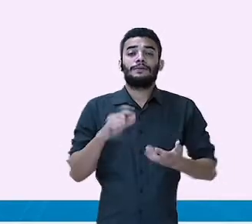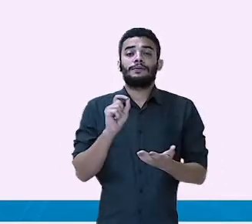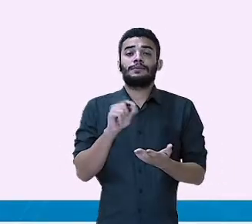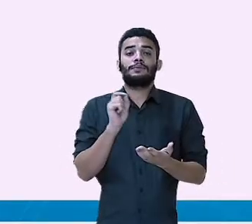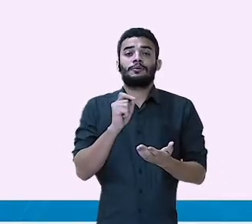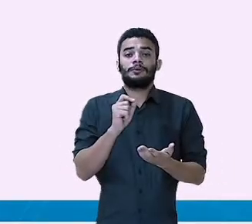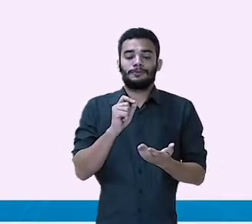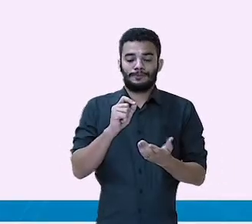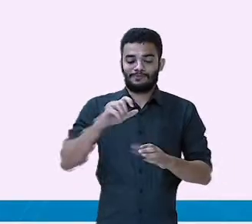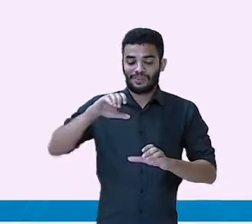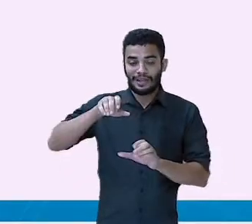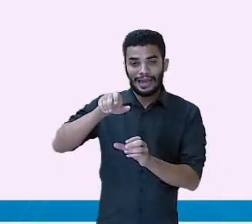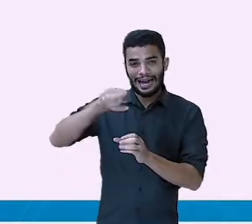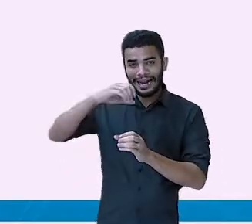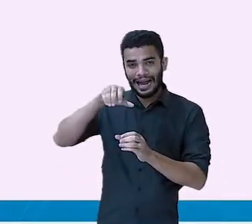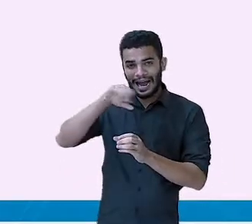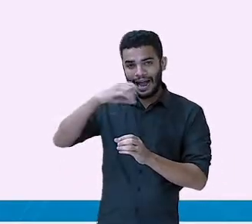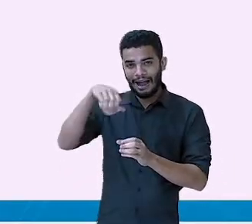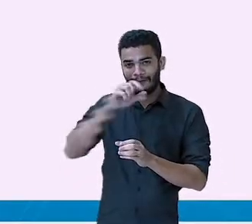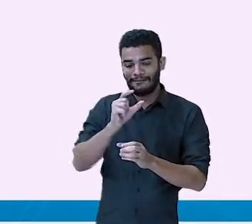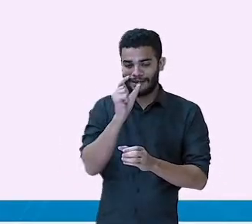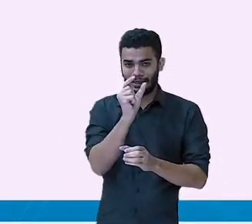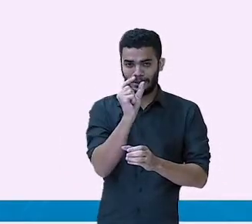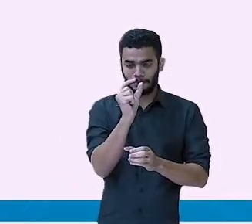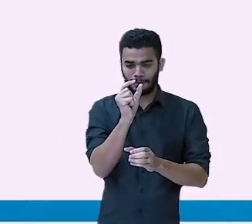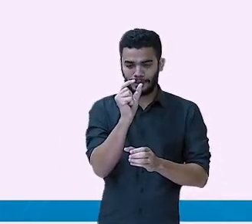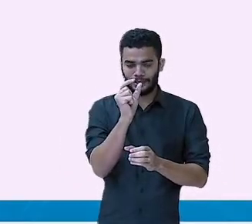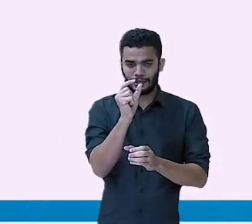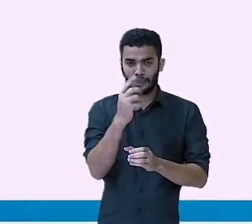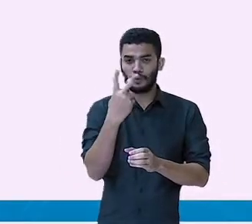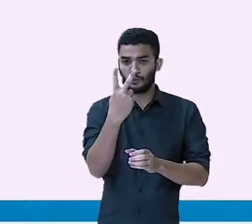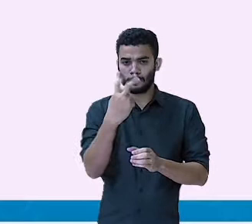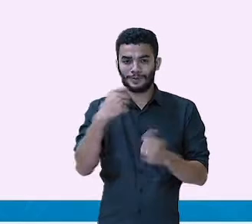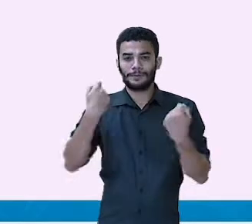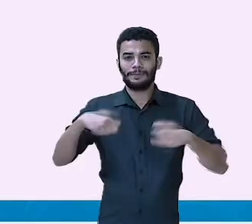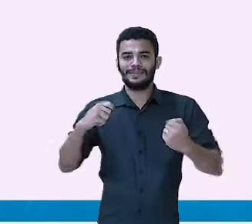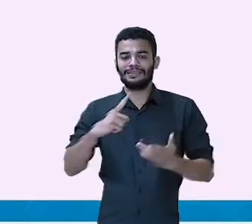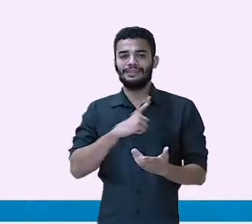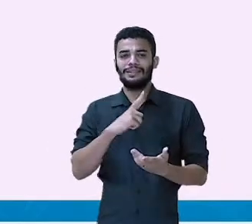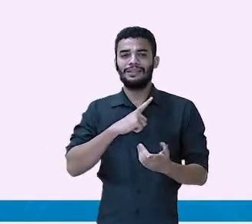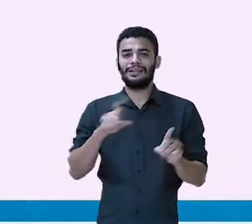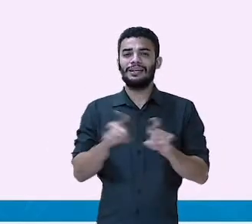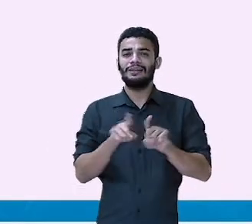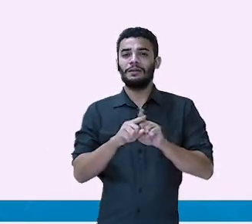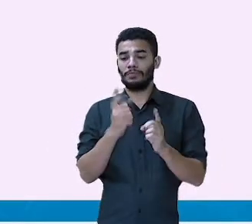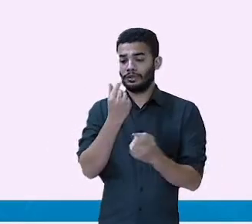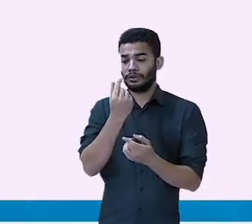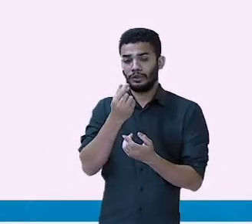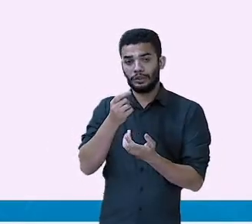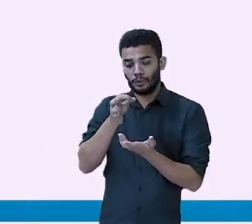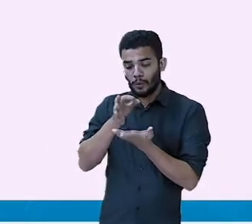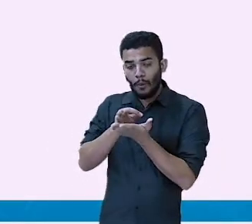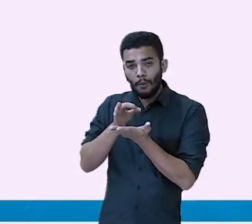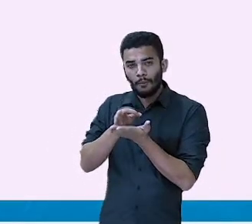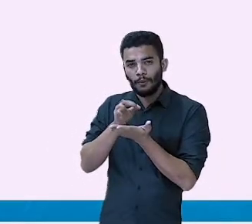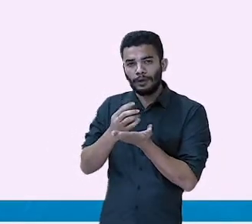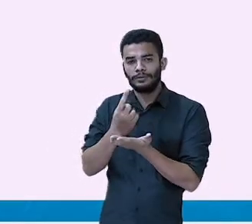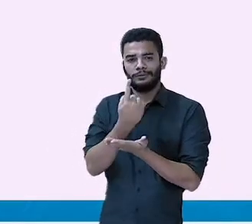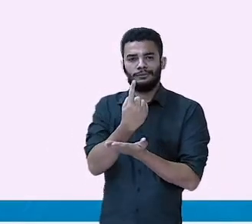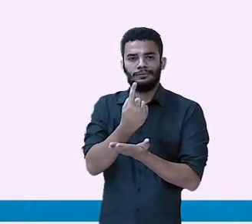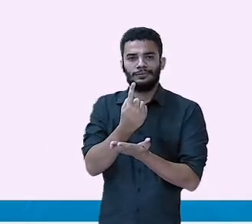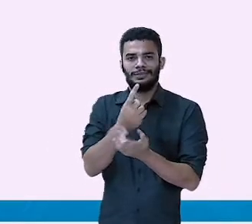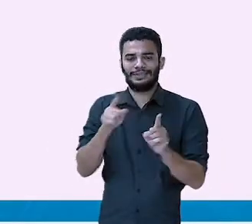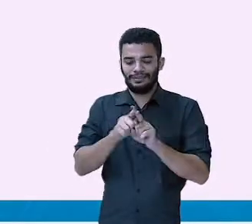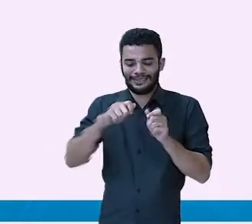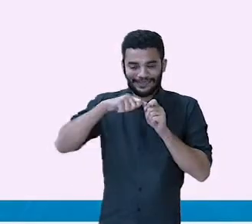garrafa pet de cores diferentes, uma moeda e fita adesiva. Se você não tiver